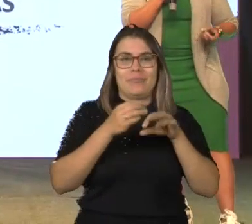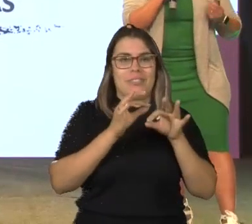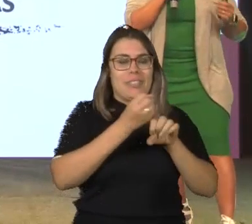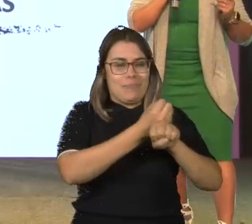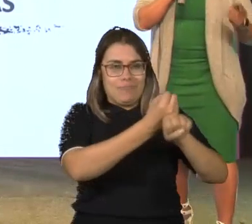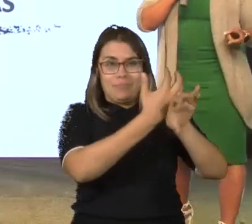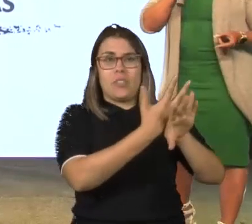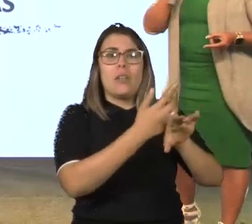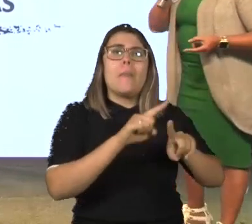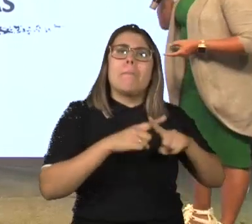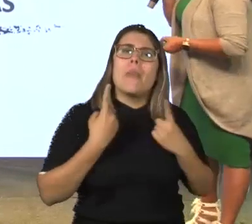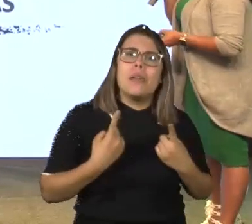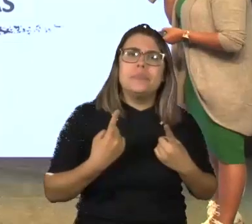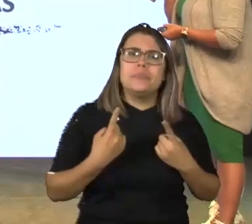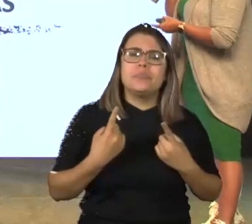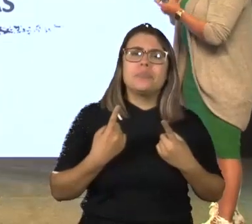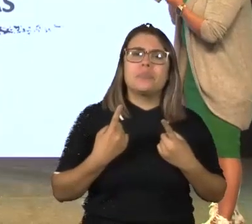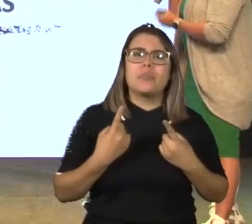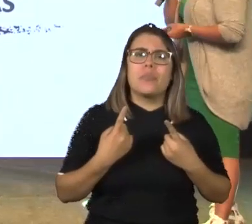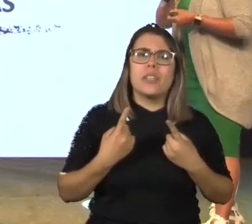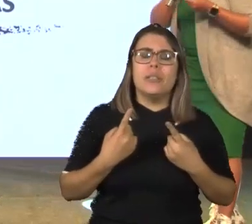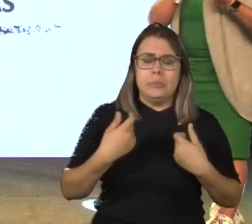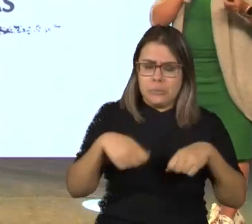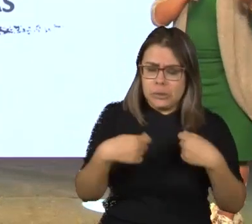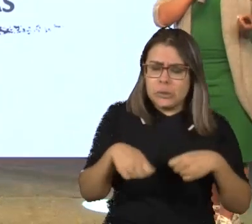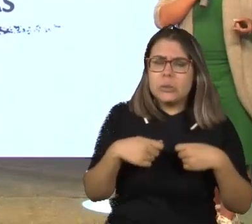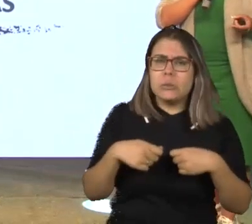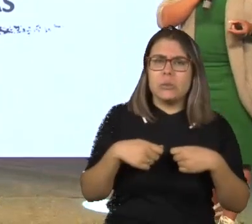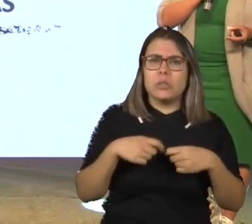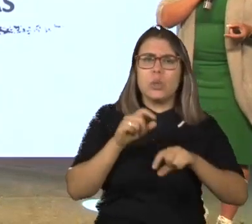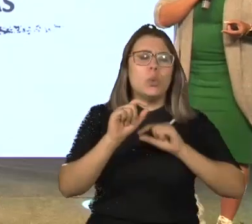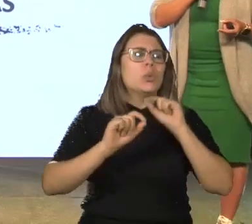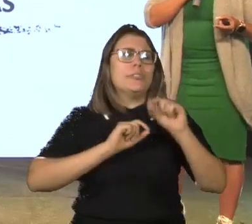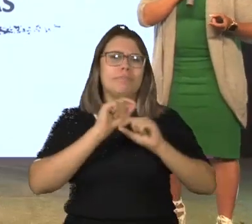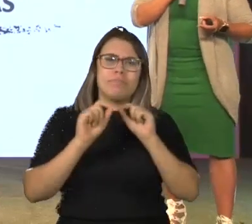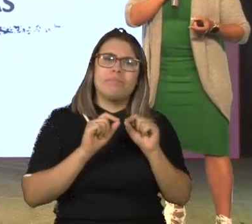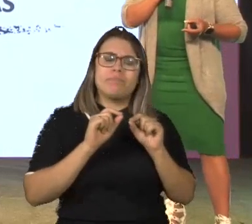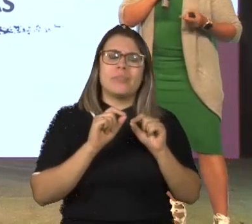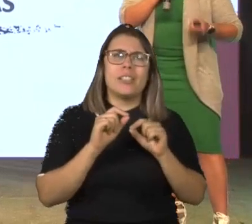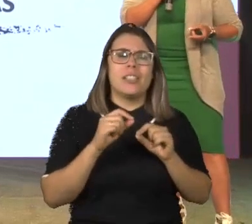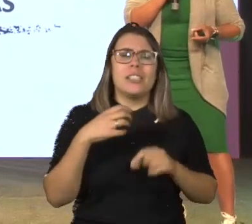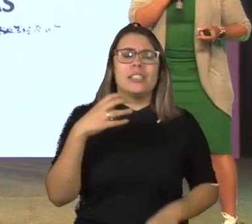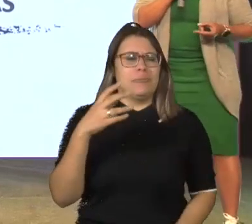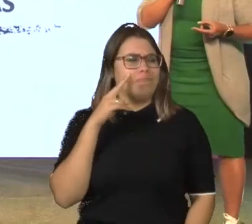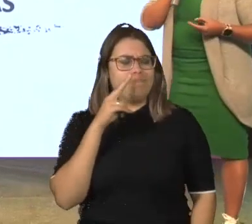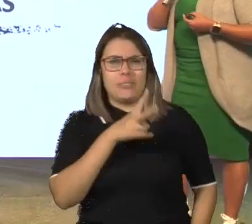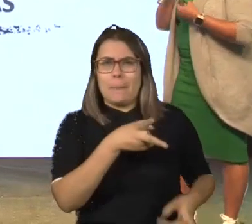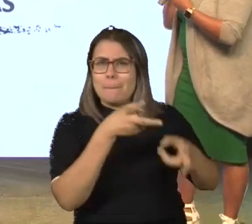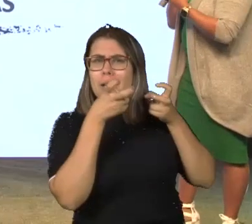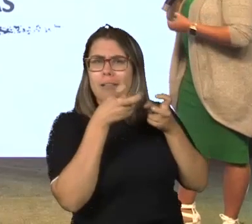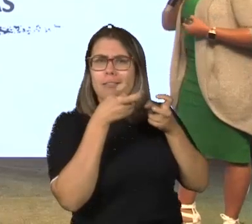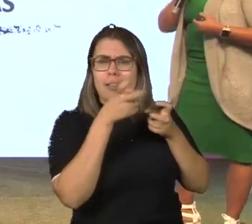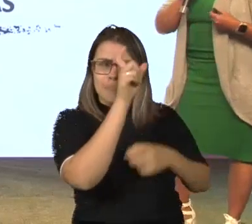E quando falamos de deficiências complexas? Muitas vezes, crianças com essa